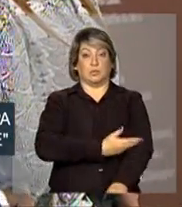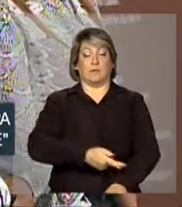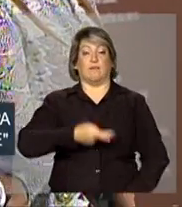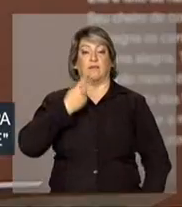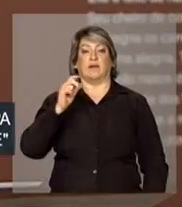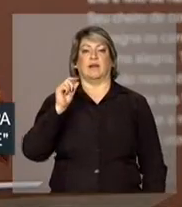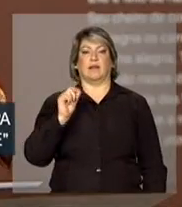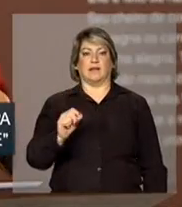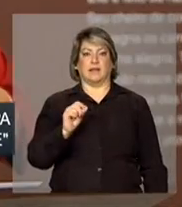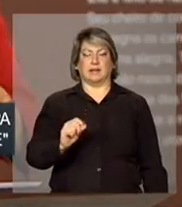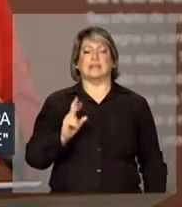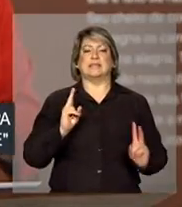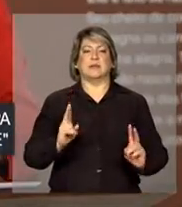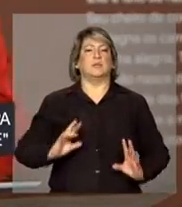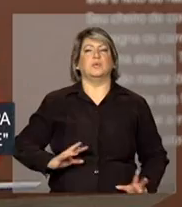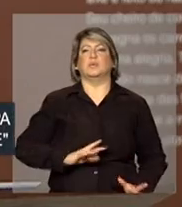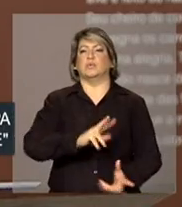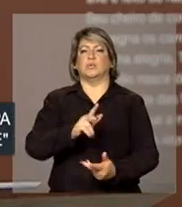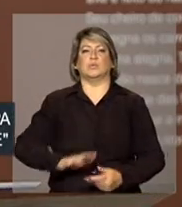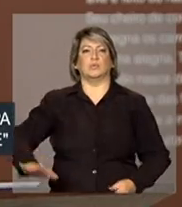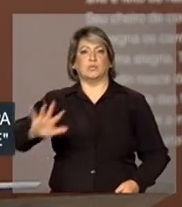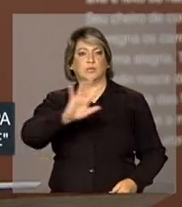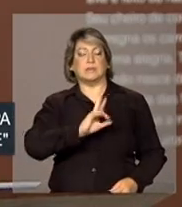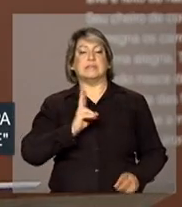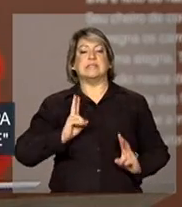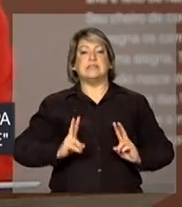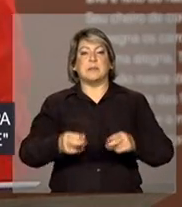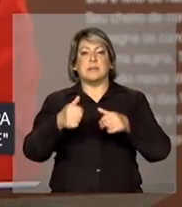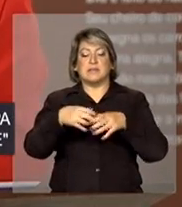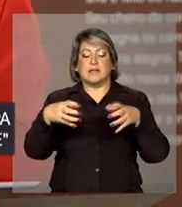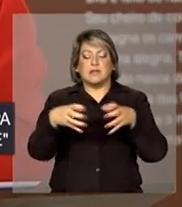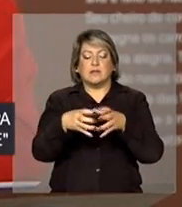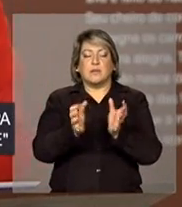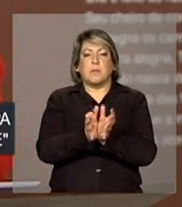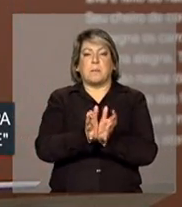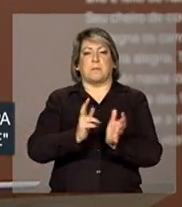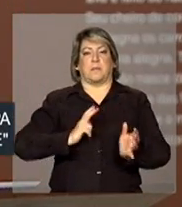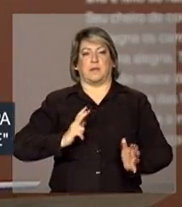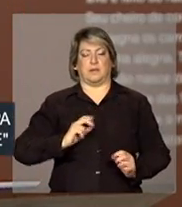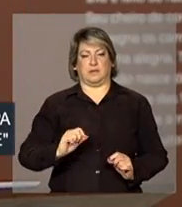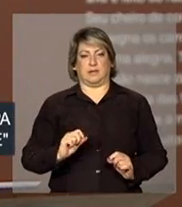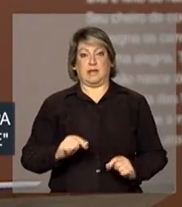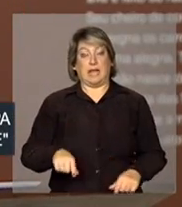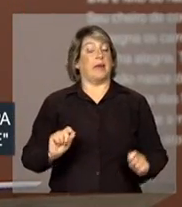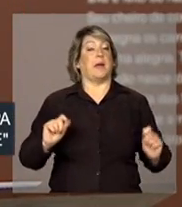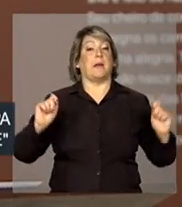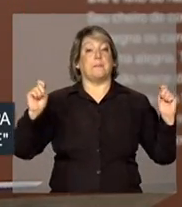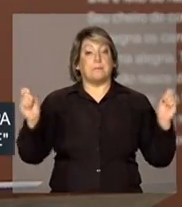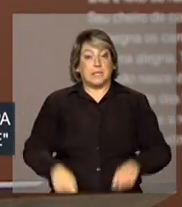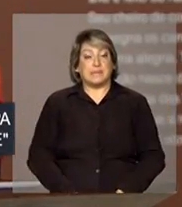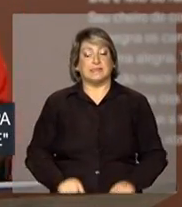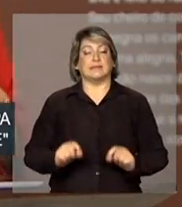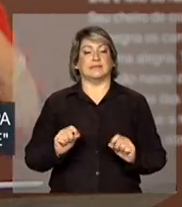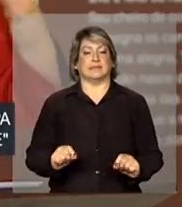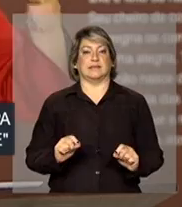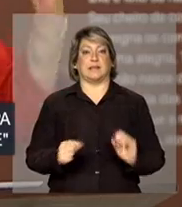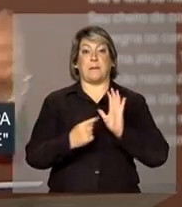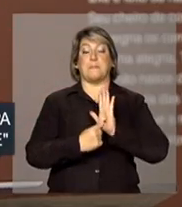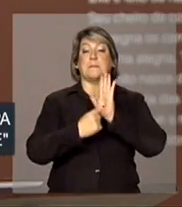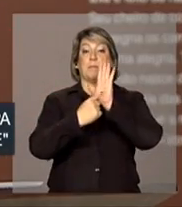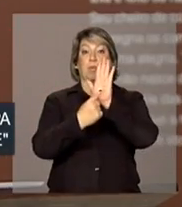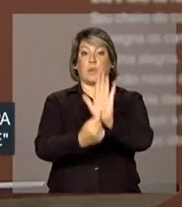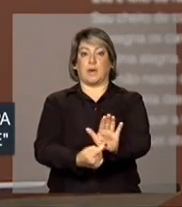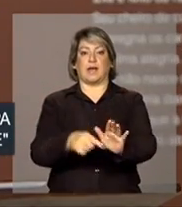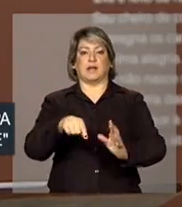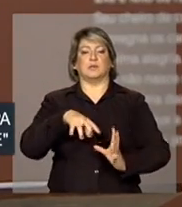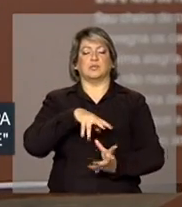universal sempre está num mundo muito particular e é a capacidade de expressar